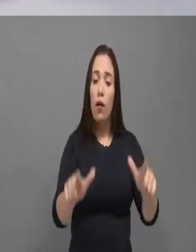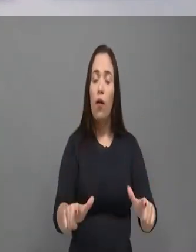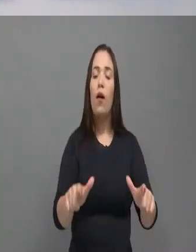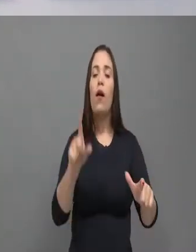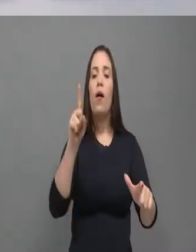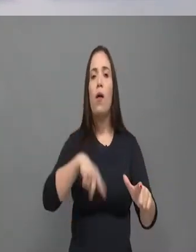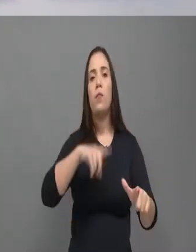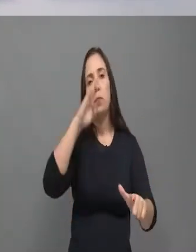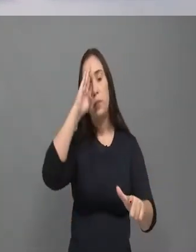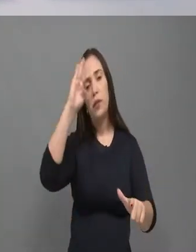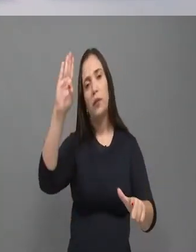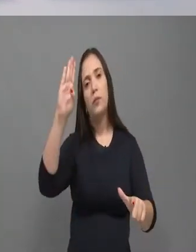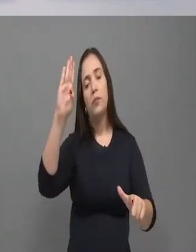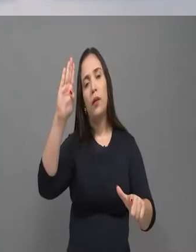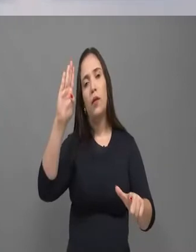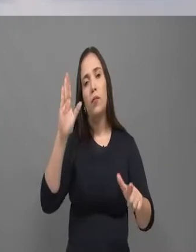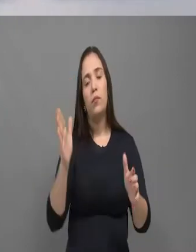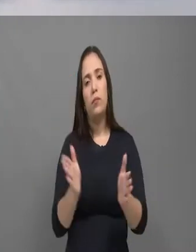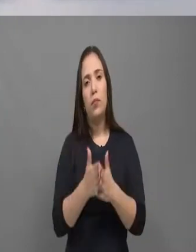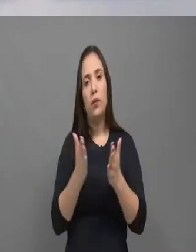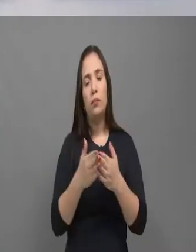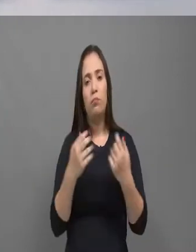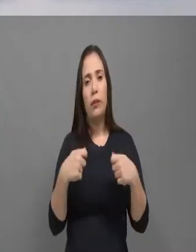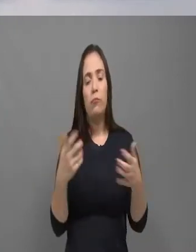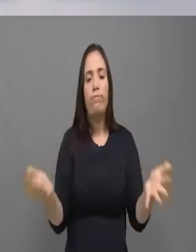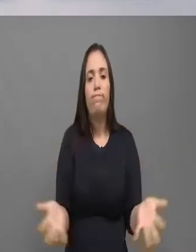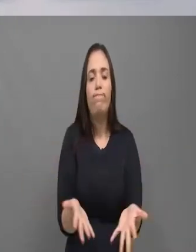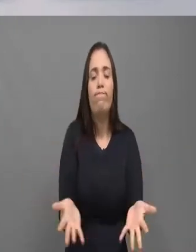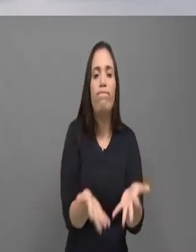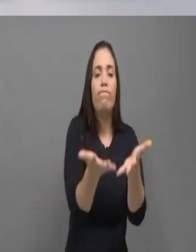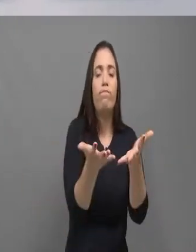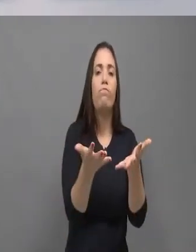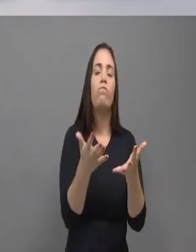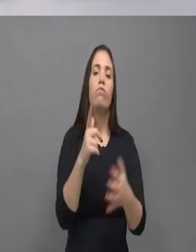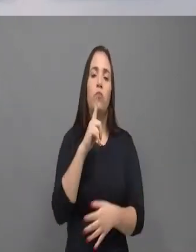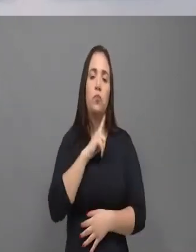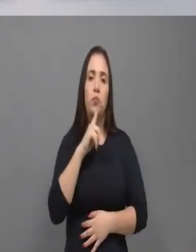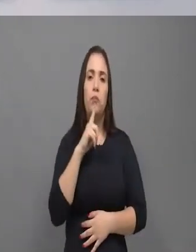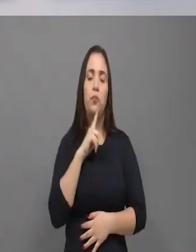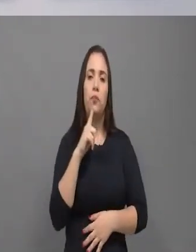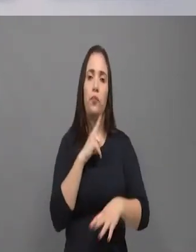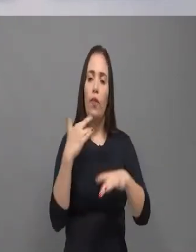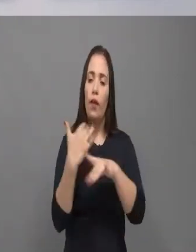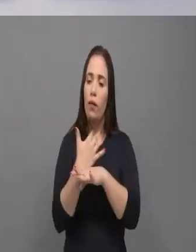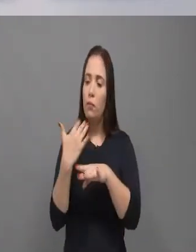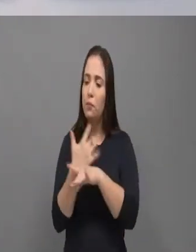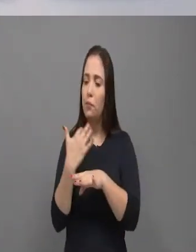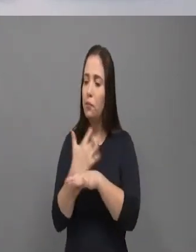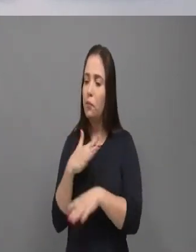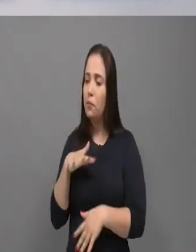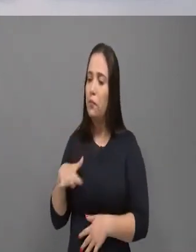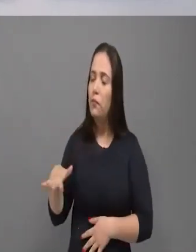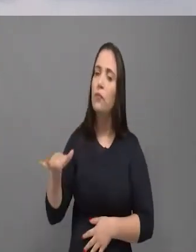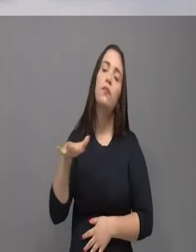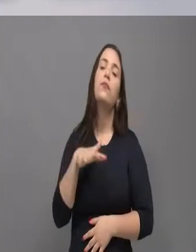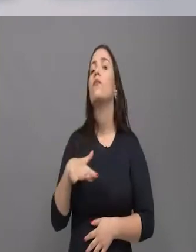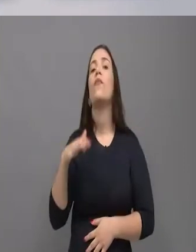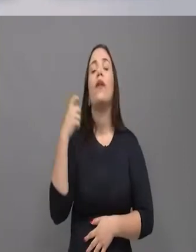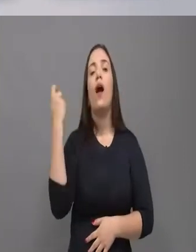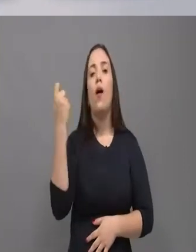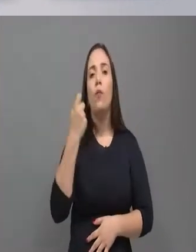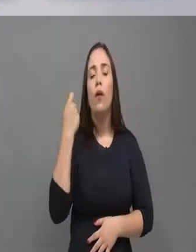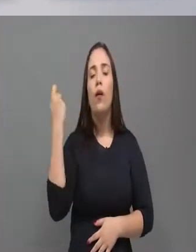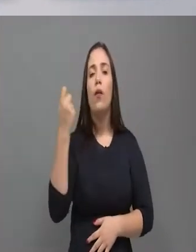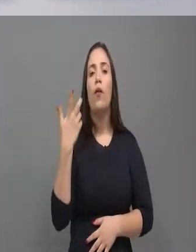obras, várias obras, obras viárias, obra de túnel sendo feita, mas precisa